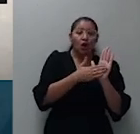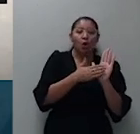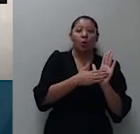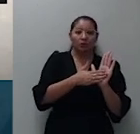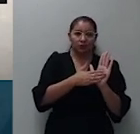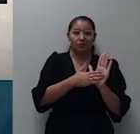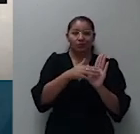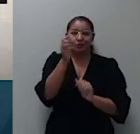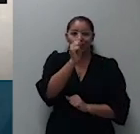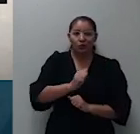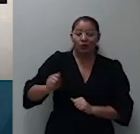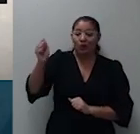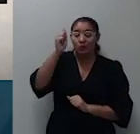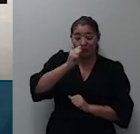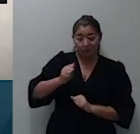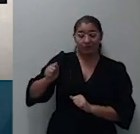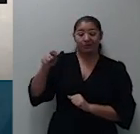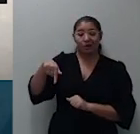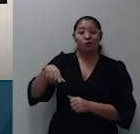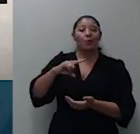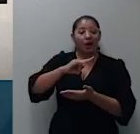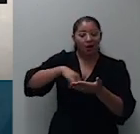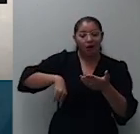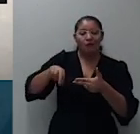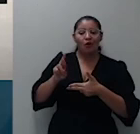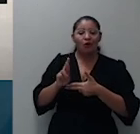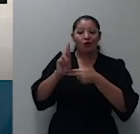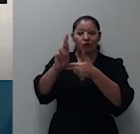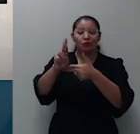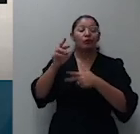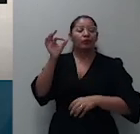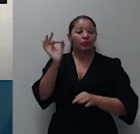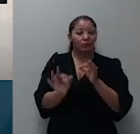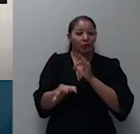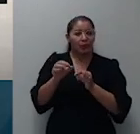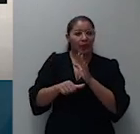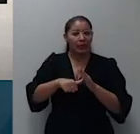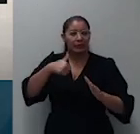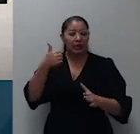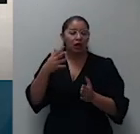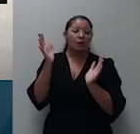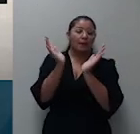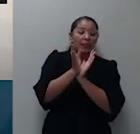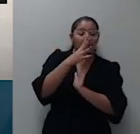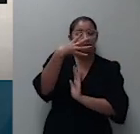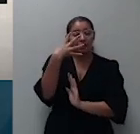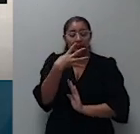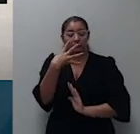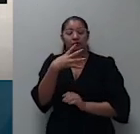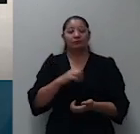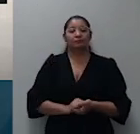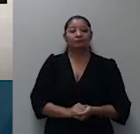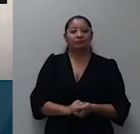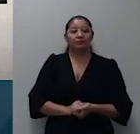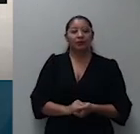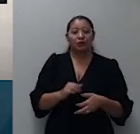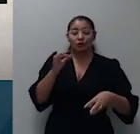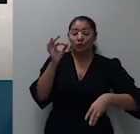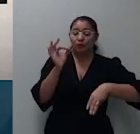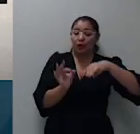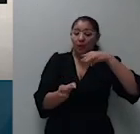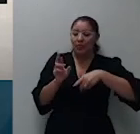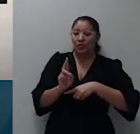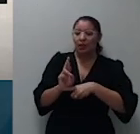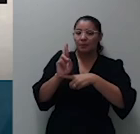autora o recurso foi julgado primeiro na quarta turma sob a relatoria do ministro Barros Monteiro